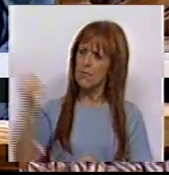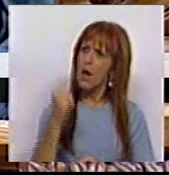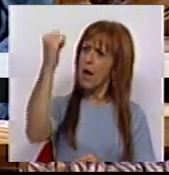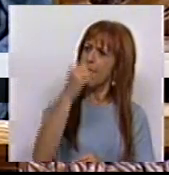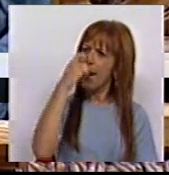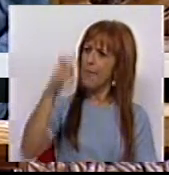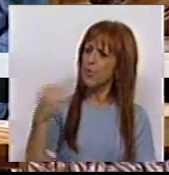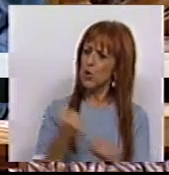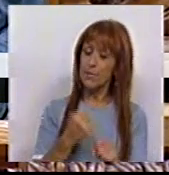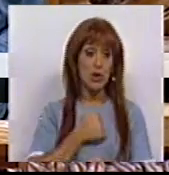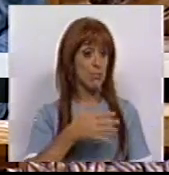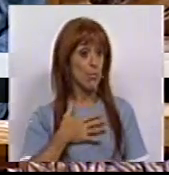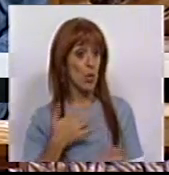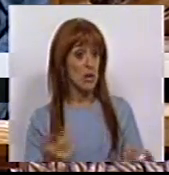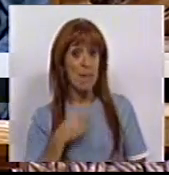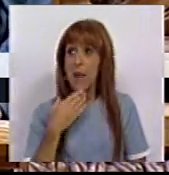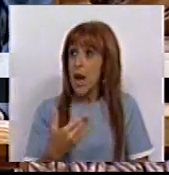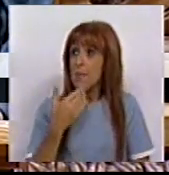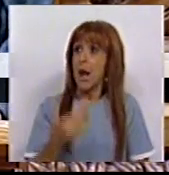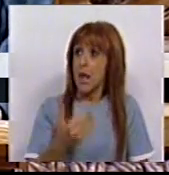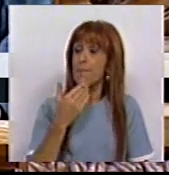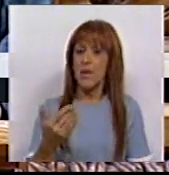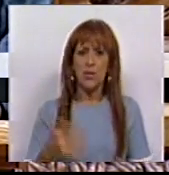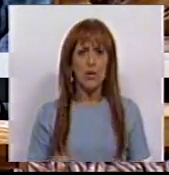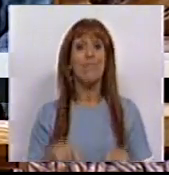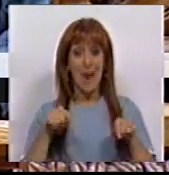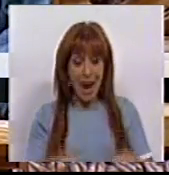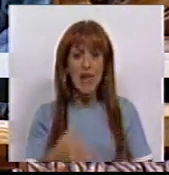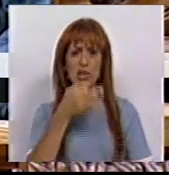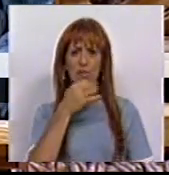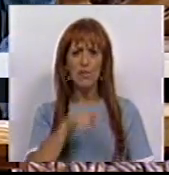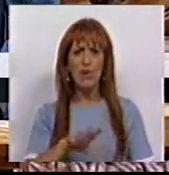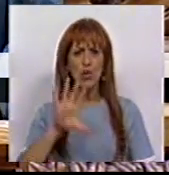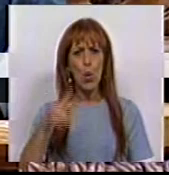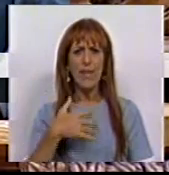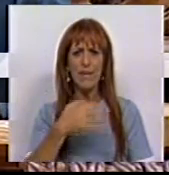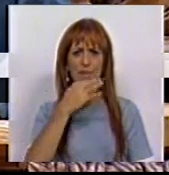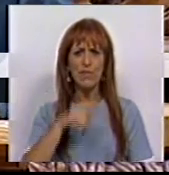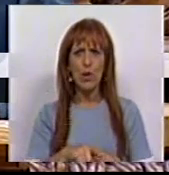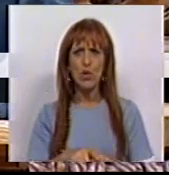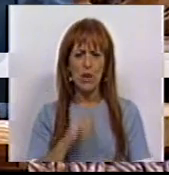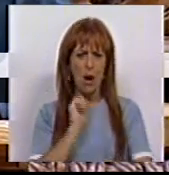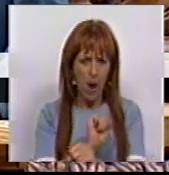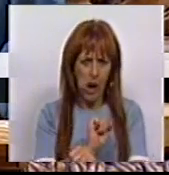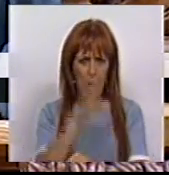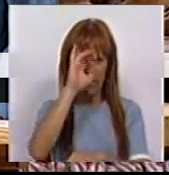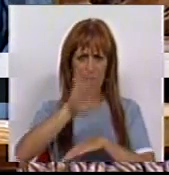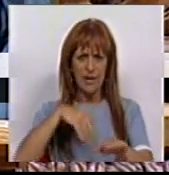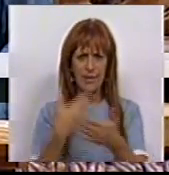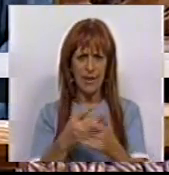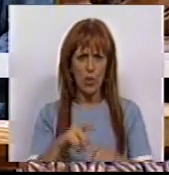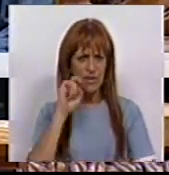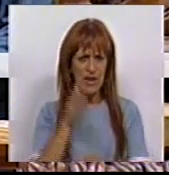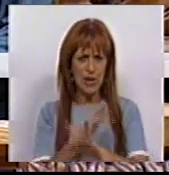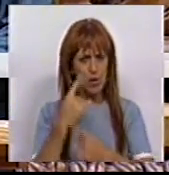de pessoal que a companhia vinha solicitando. É disto que falamos quando falamos dos bloqueios do Governo à